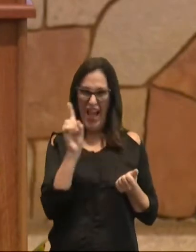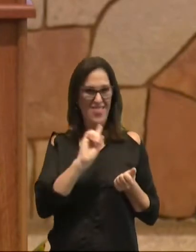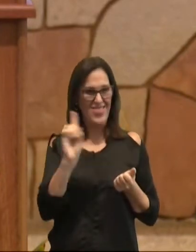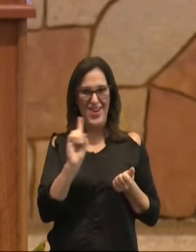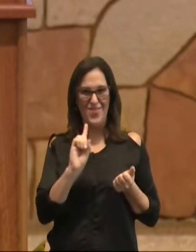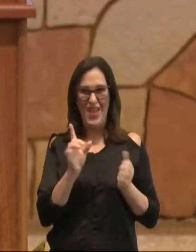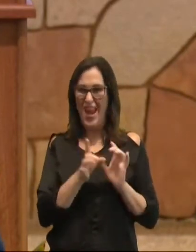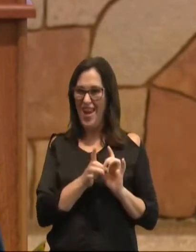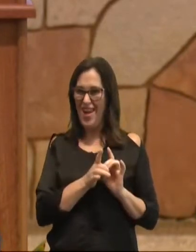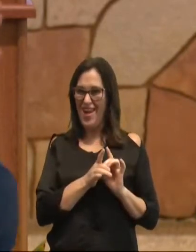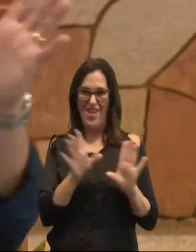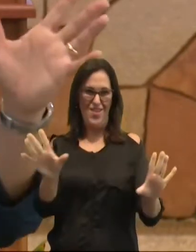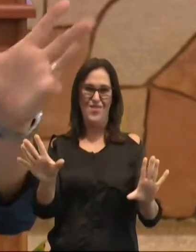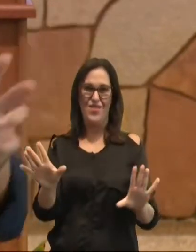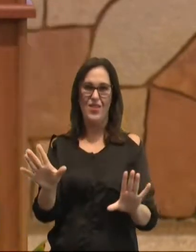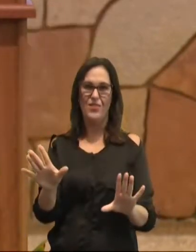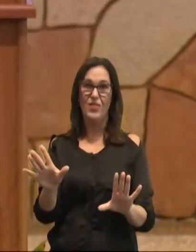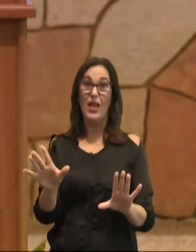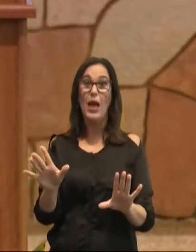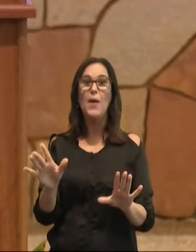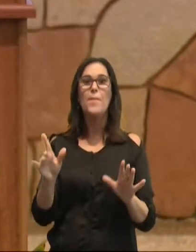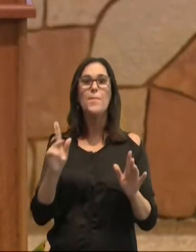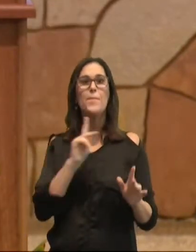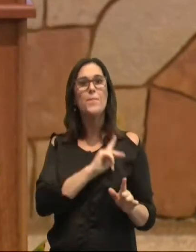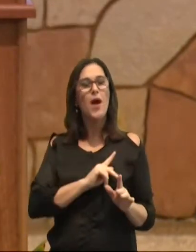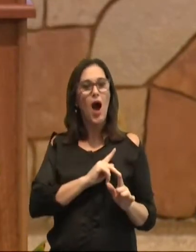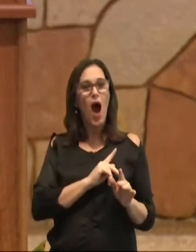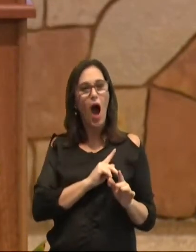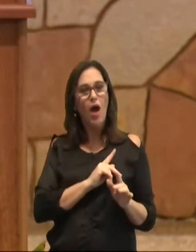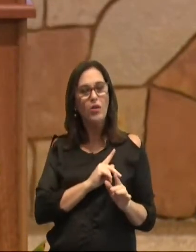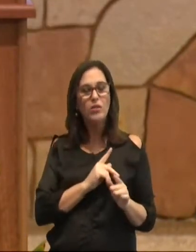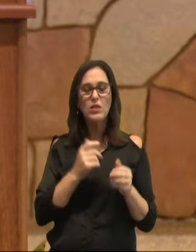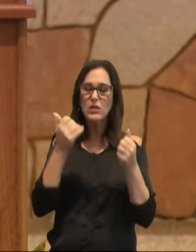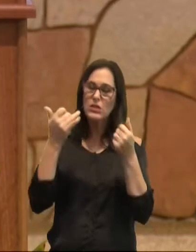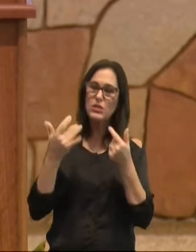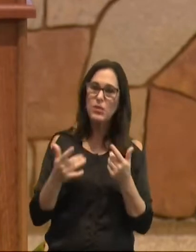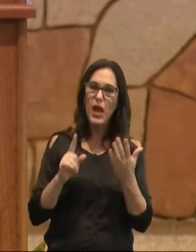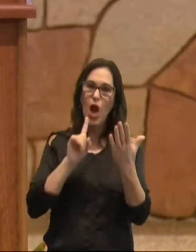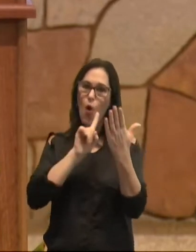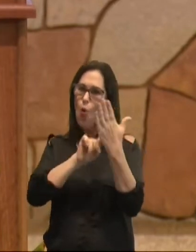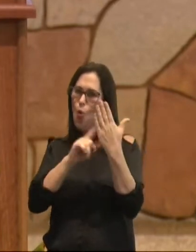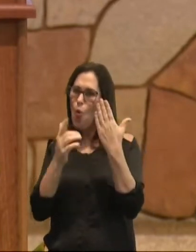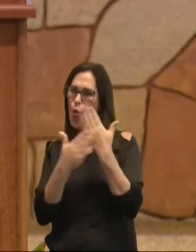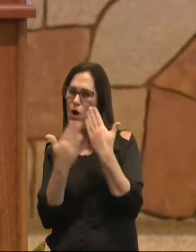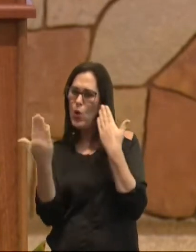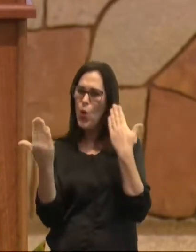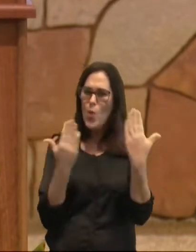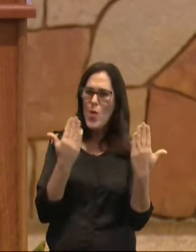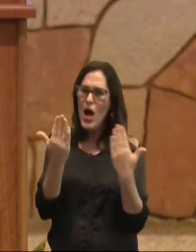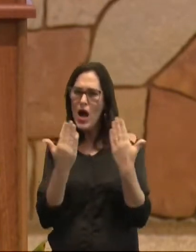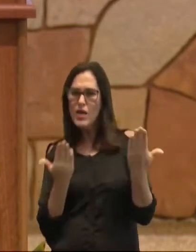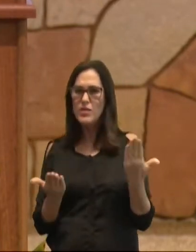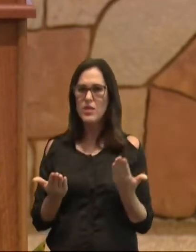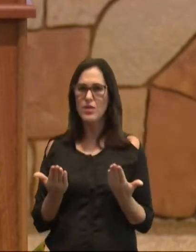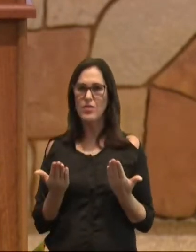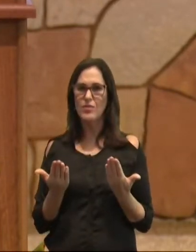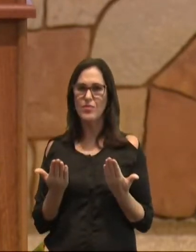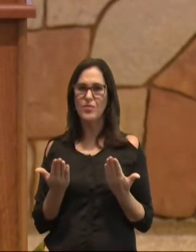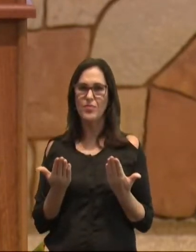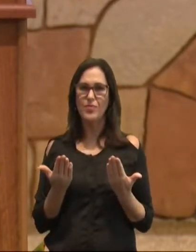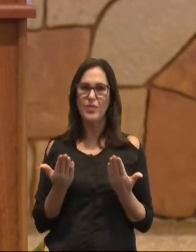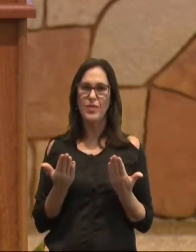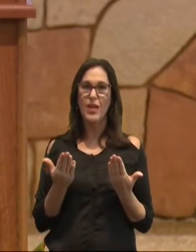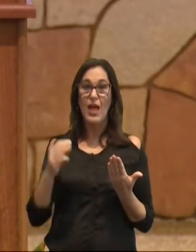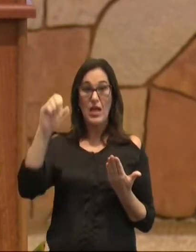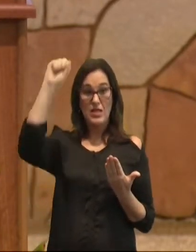Paulo dá um exemplo, que vem lá do Velho Testamento, ele usa uma alegoria, ele usa uma ilustração, ele usa a ilustração, de